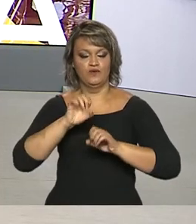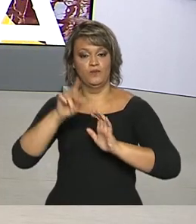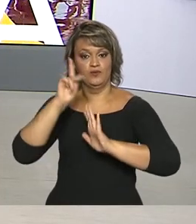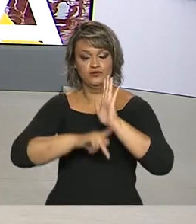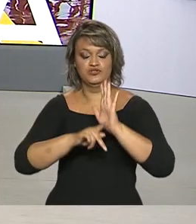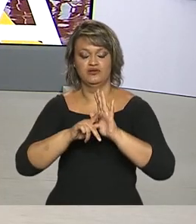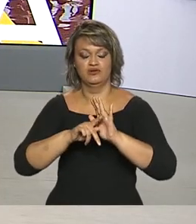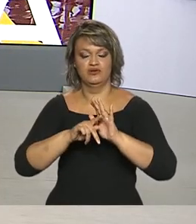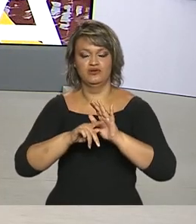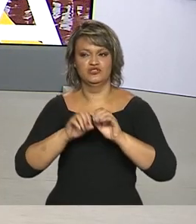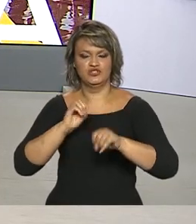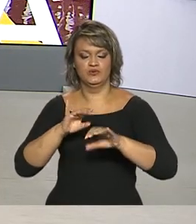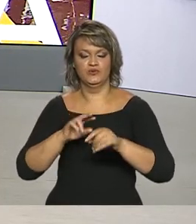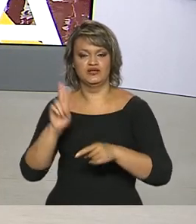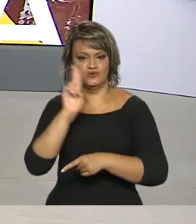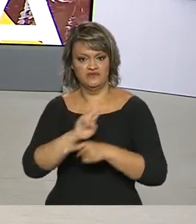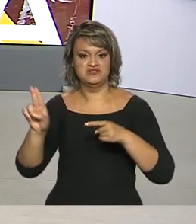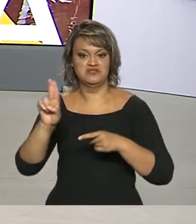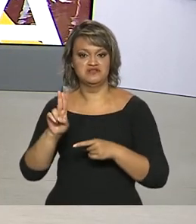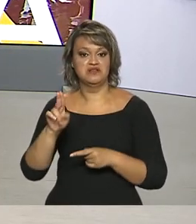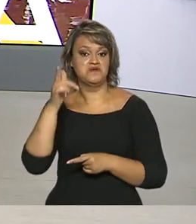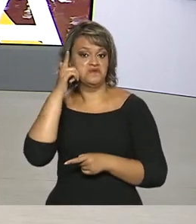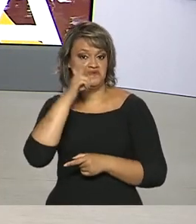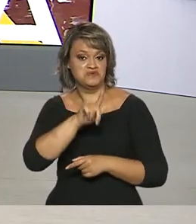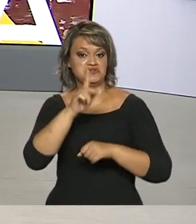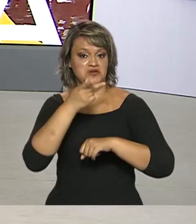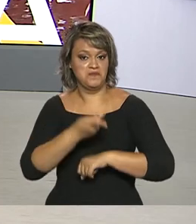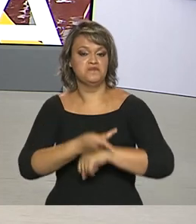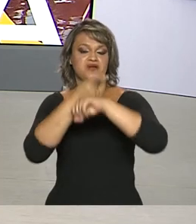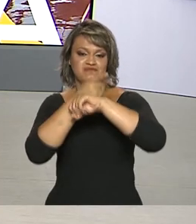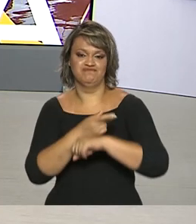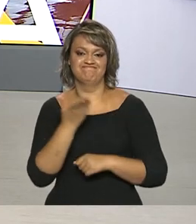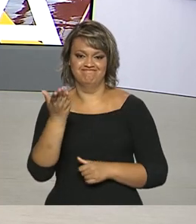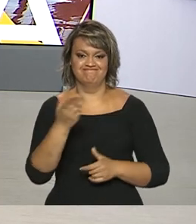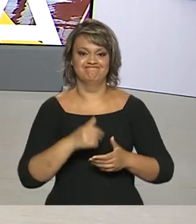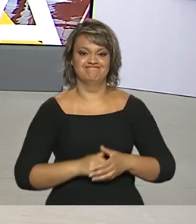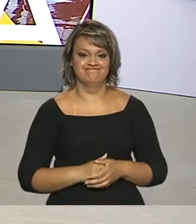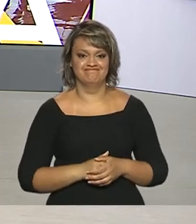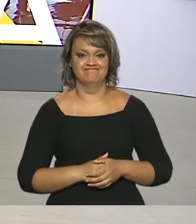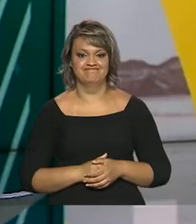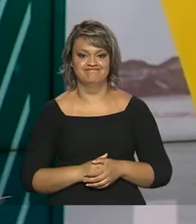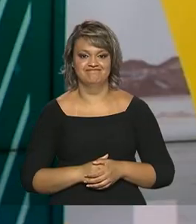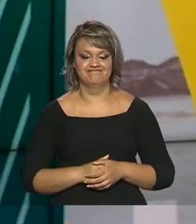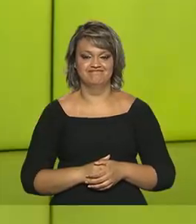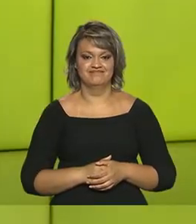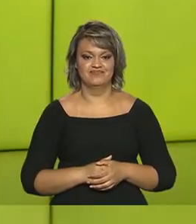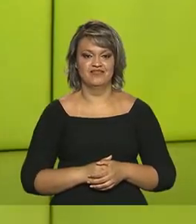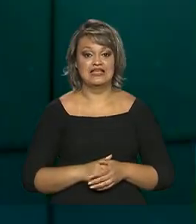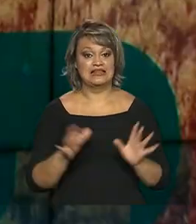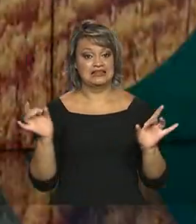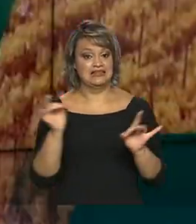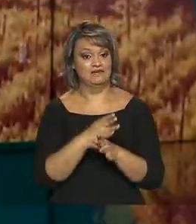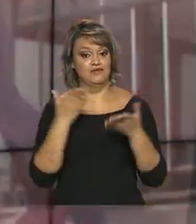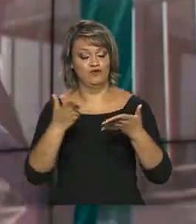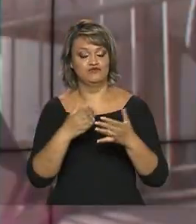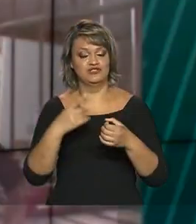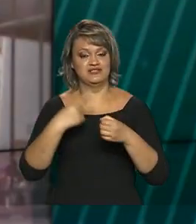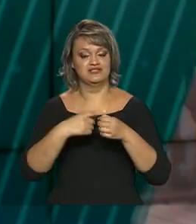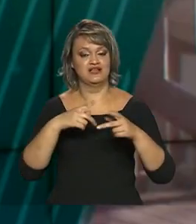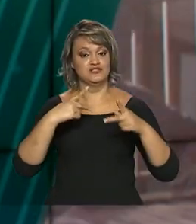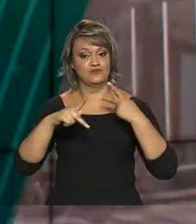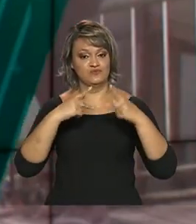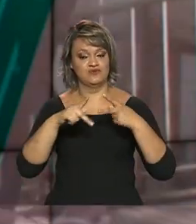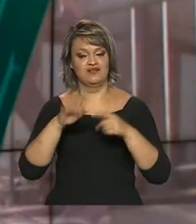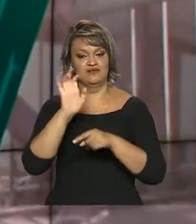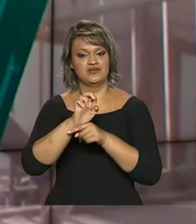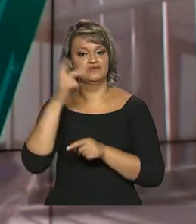estudantes de baixa renda, foi a vencedora do Global Teacher Prize 2021. Termina hoje em São José dos Campos, São